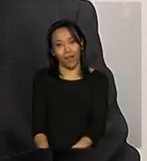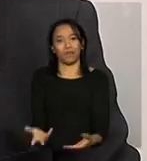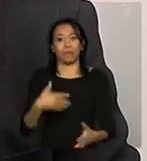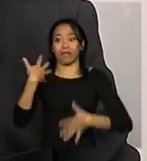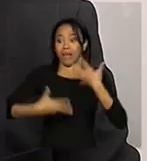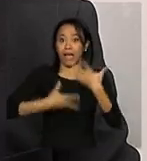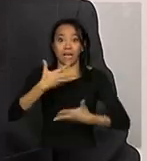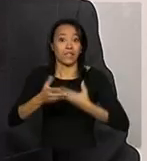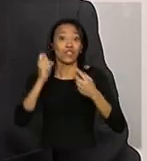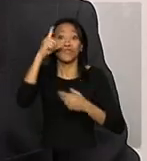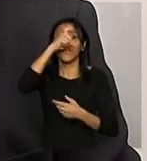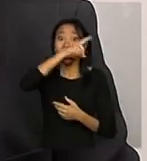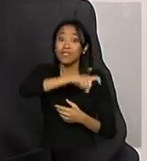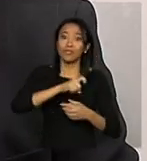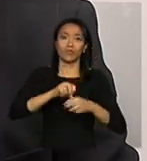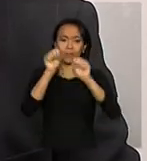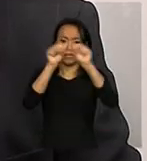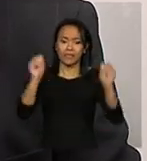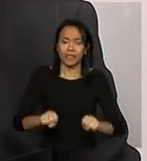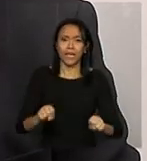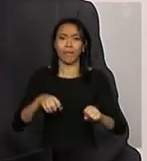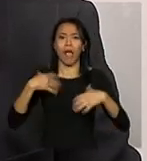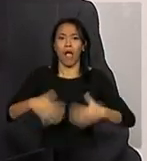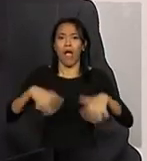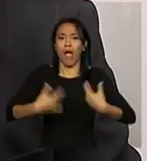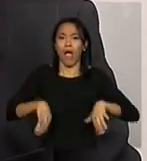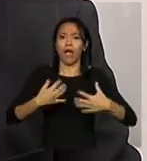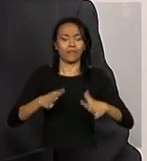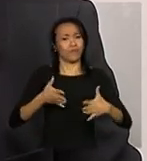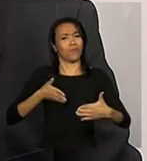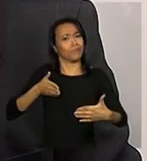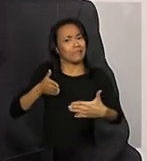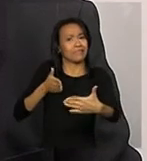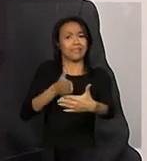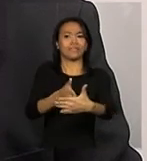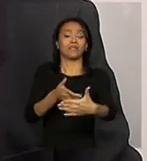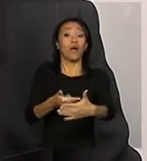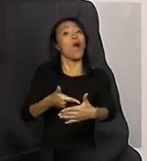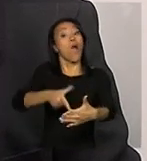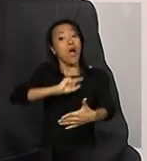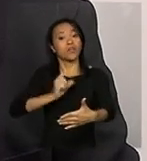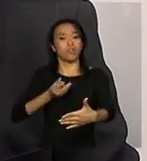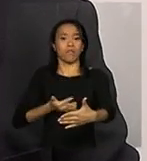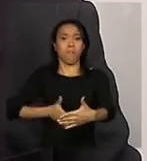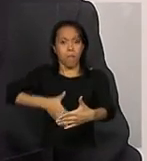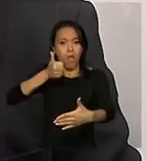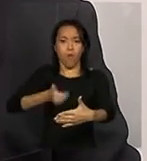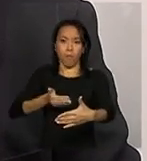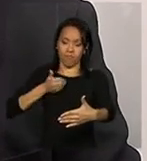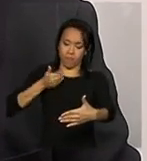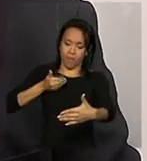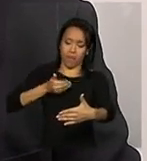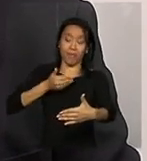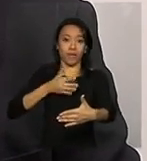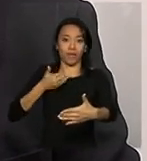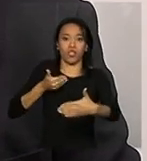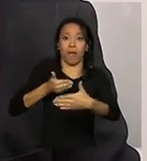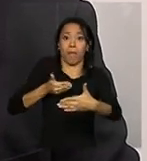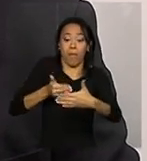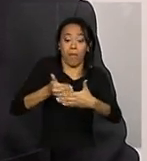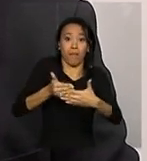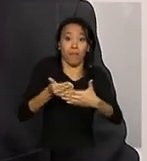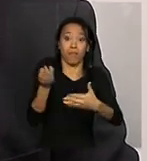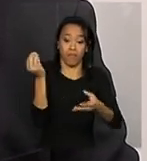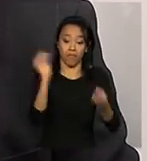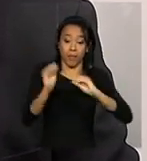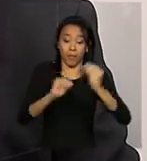mesmo o sistema e a rede e acaba, pode ser que tenha algum problema, município tem dificuldade de concluir no último momento do